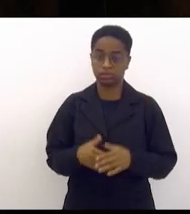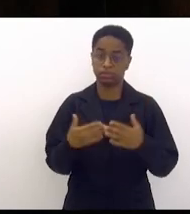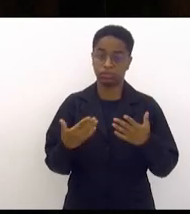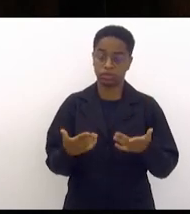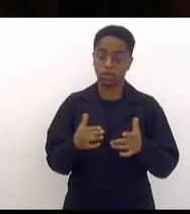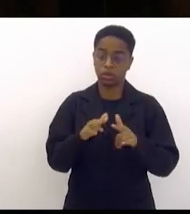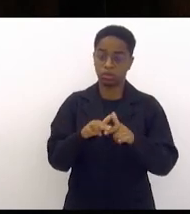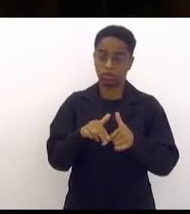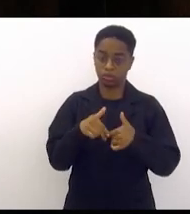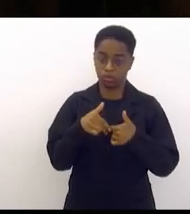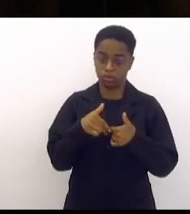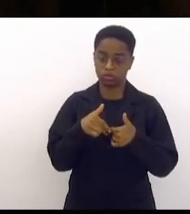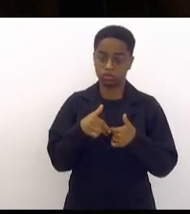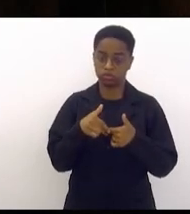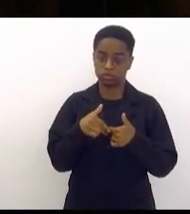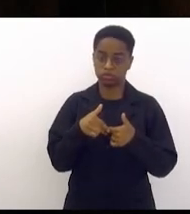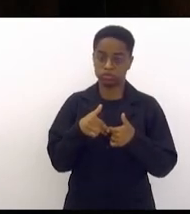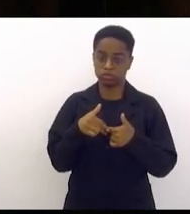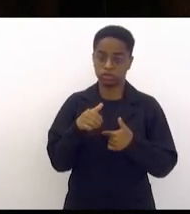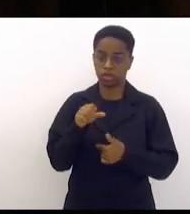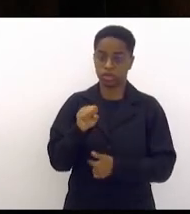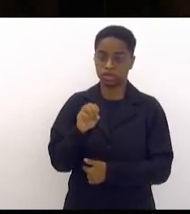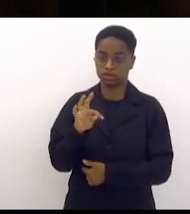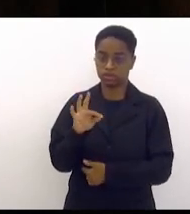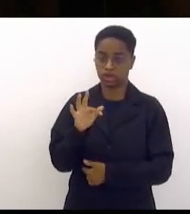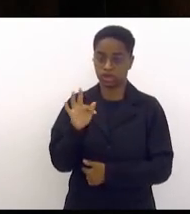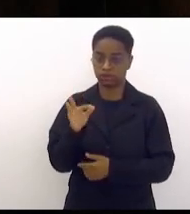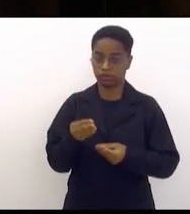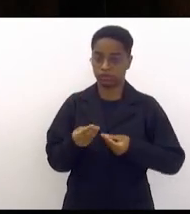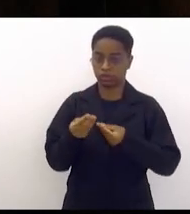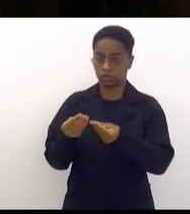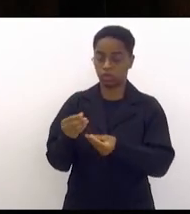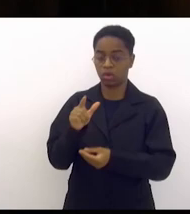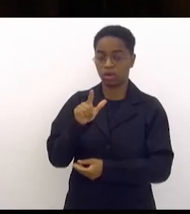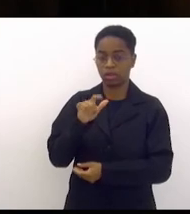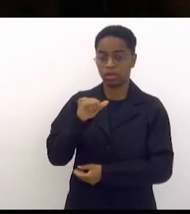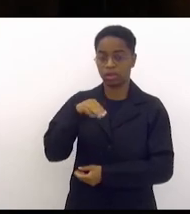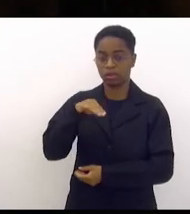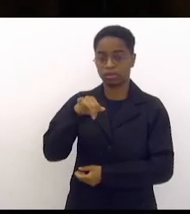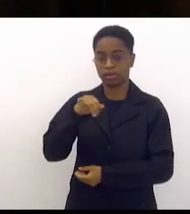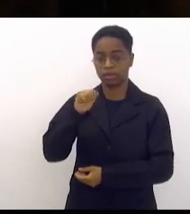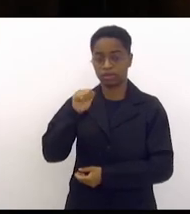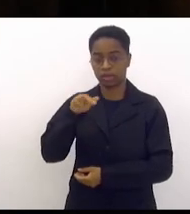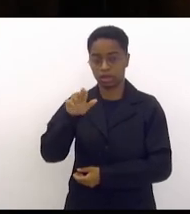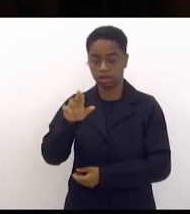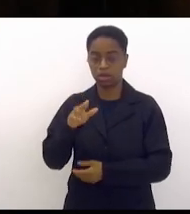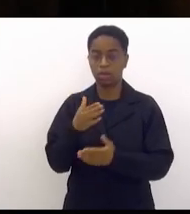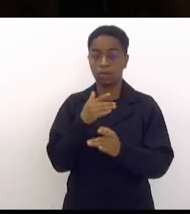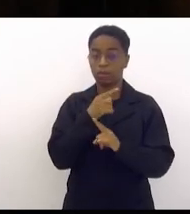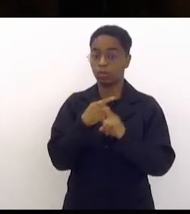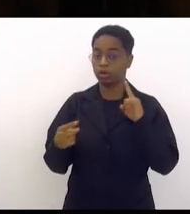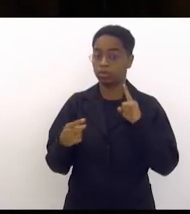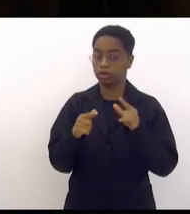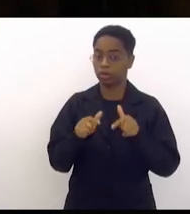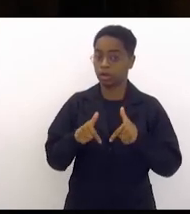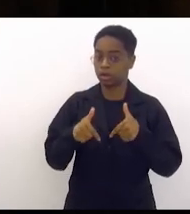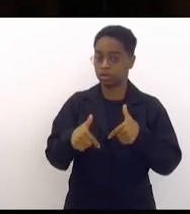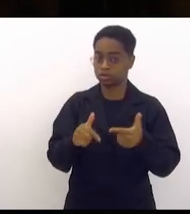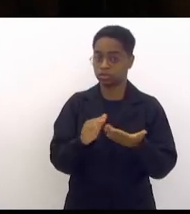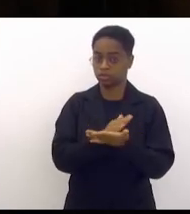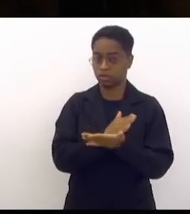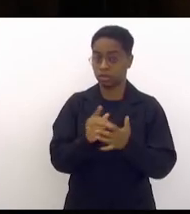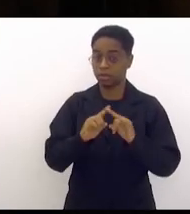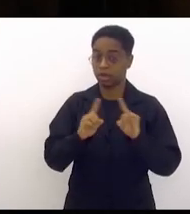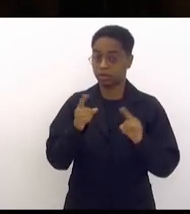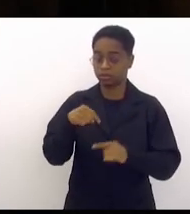o Supremo deu uma liminar proibindo algumas ações mas